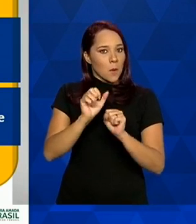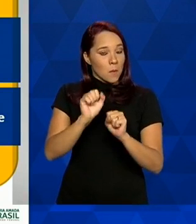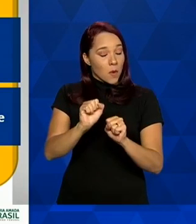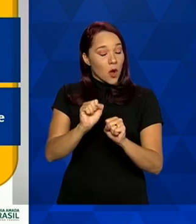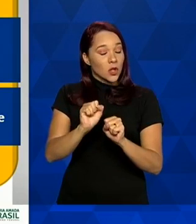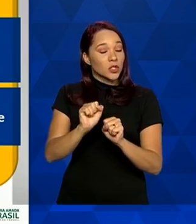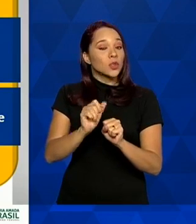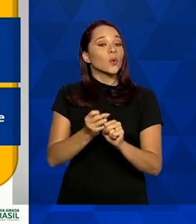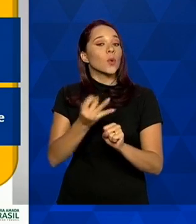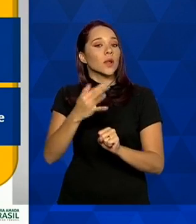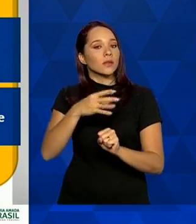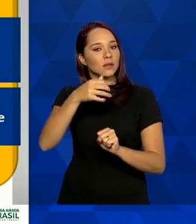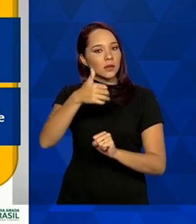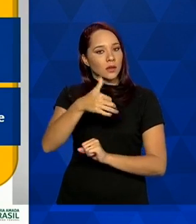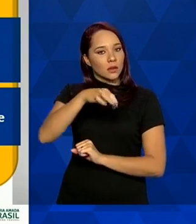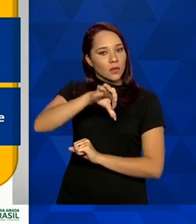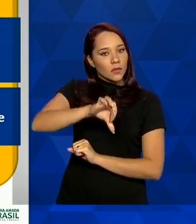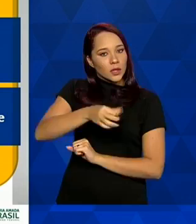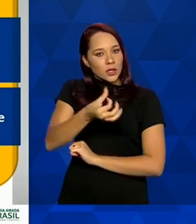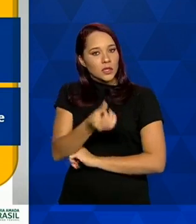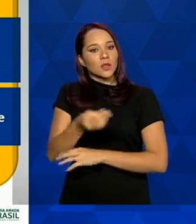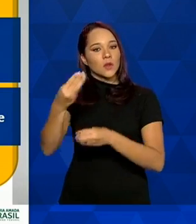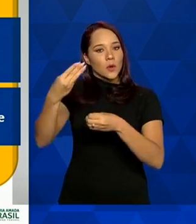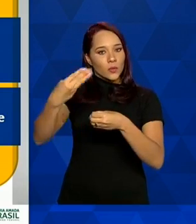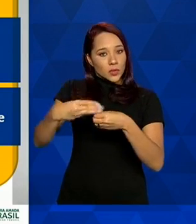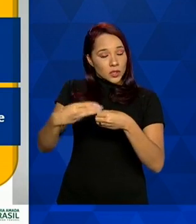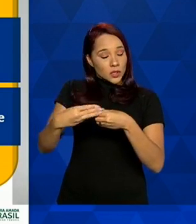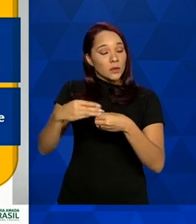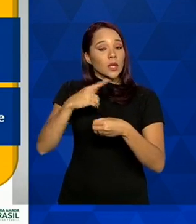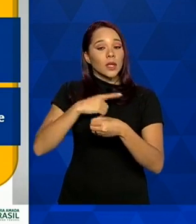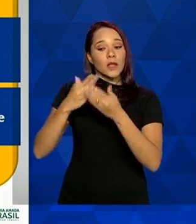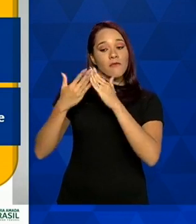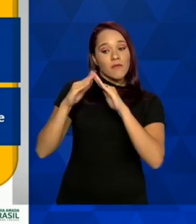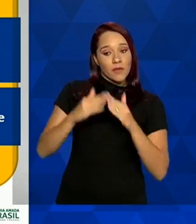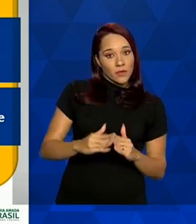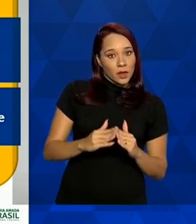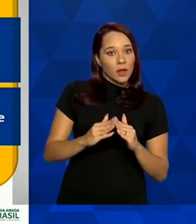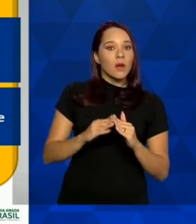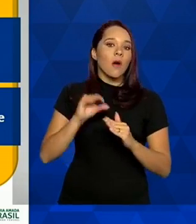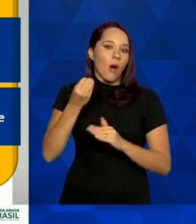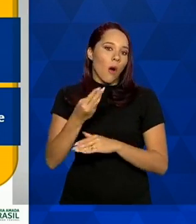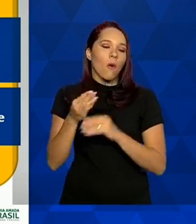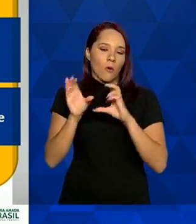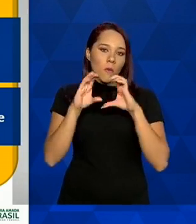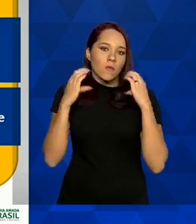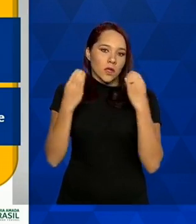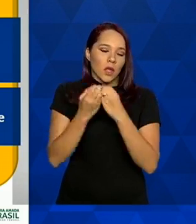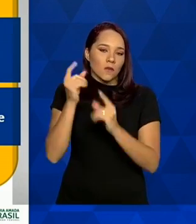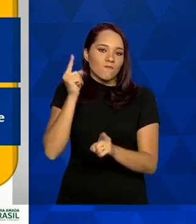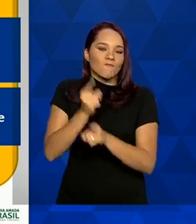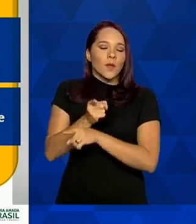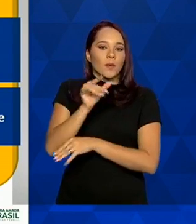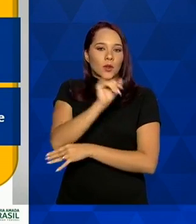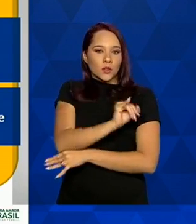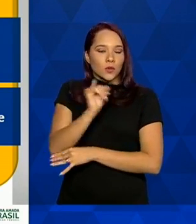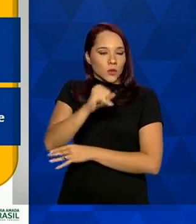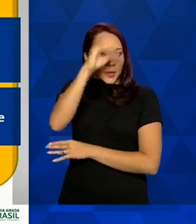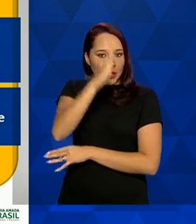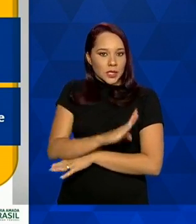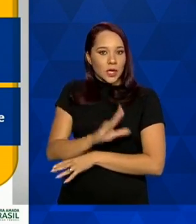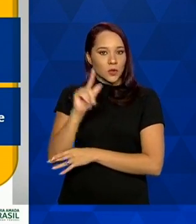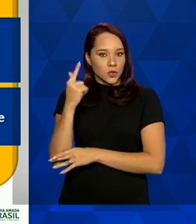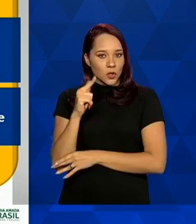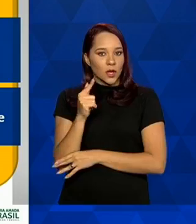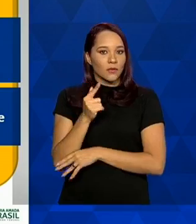196 municípios que possuem comunidades ou favelas identificadas pelo Instituto Brasileiro de Geografia e Estatística,